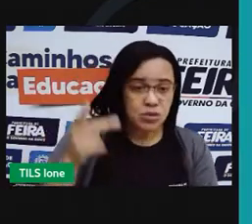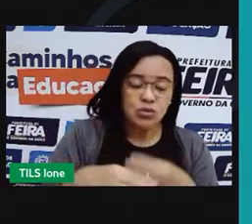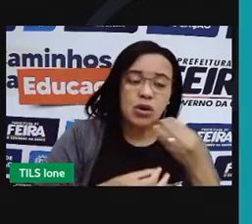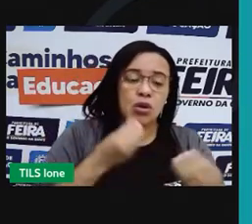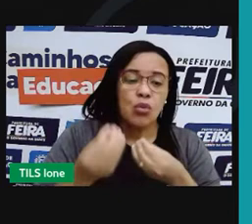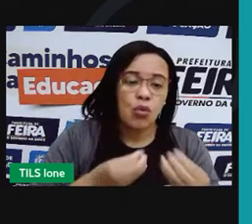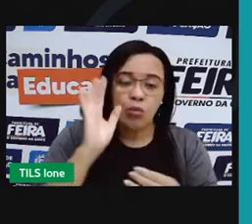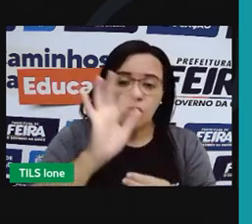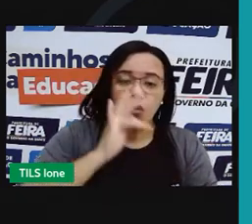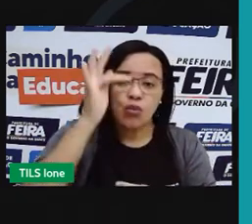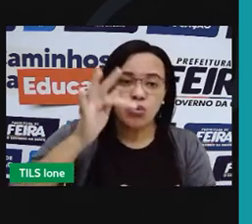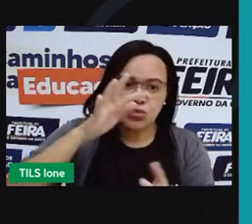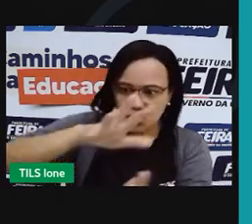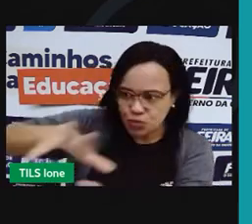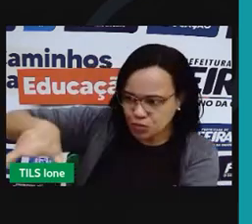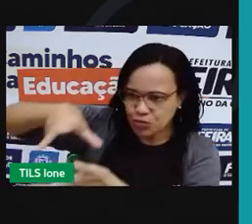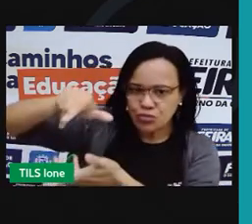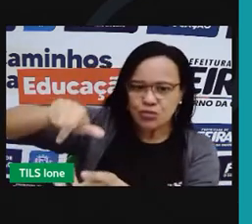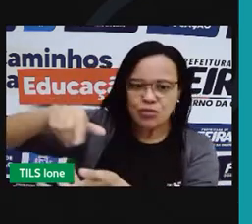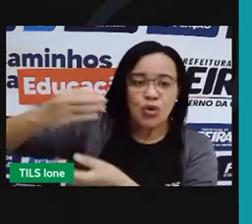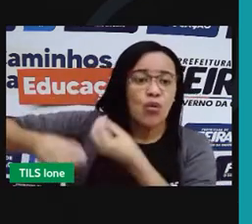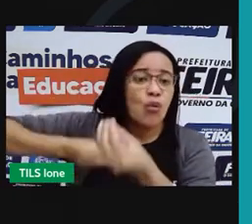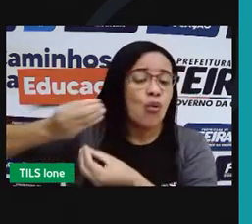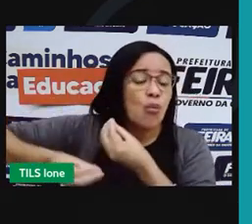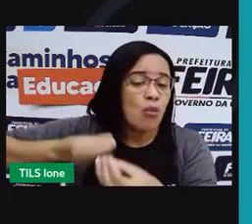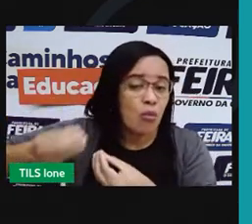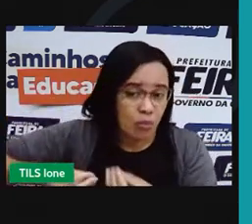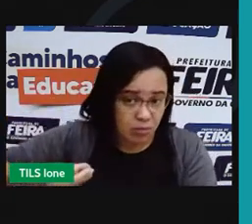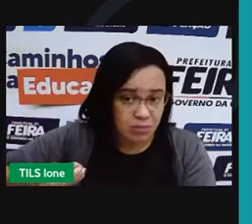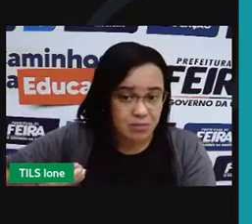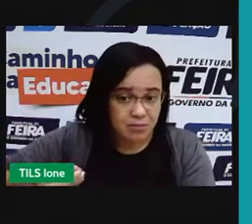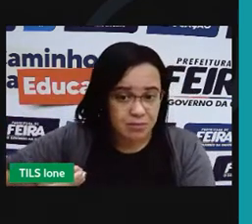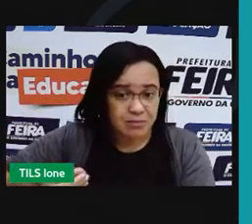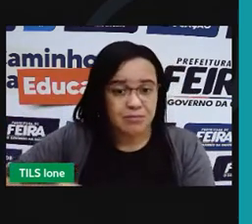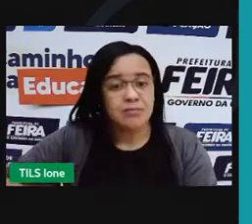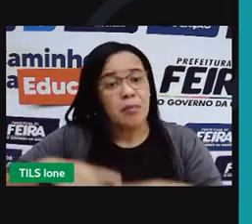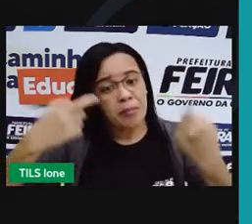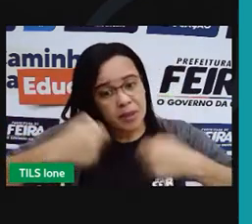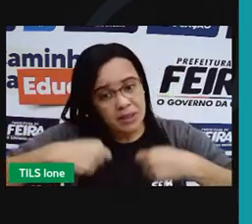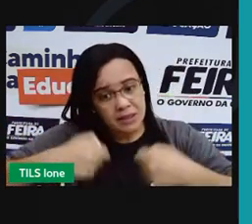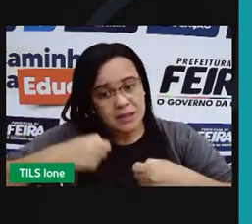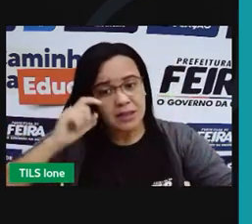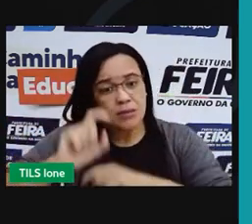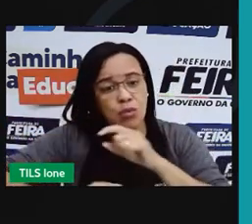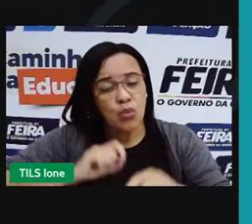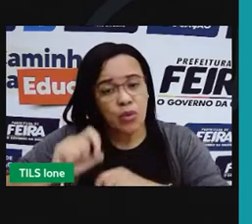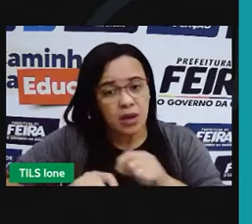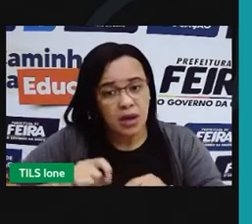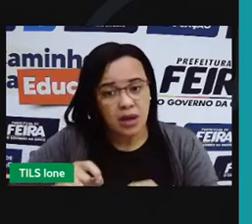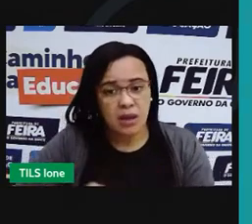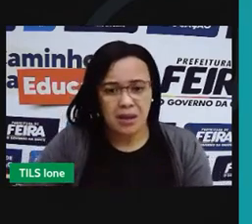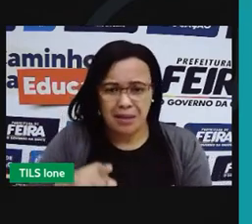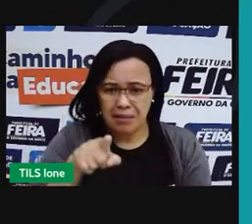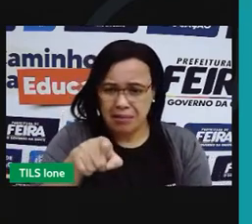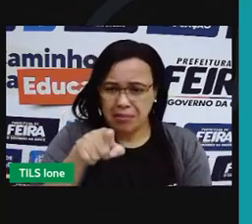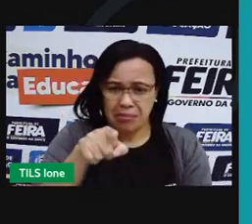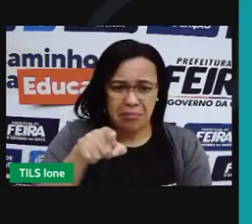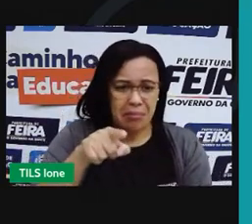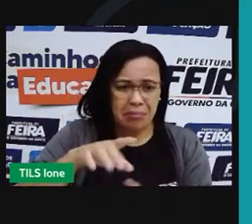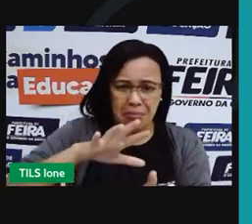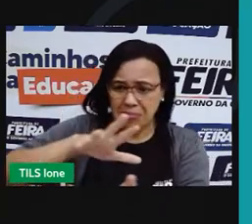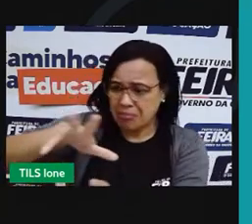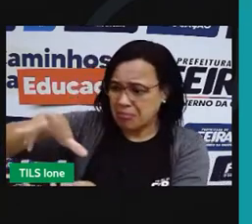assunto e se deu conta de que se continuarmos no atual padrão de consumo, em menos de 50 anos serão necessários dois